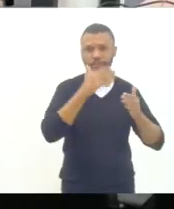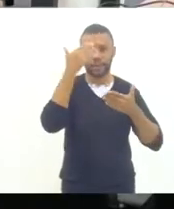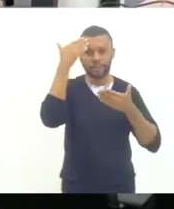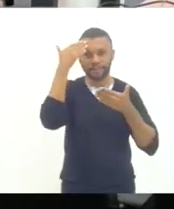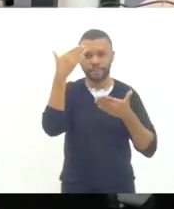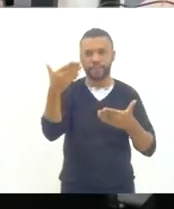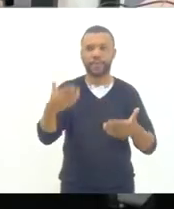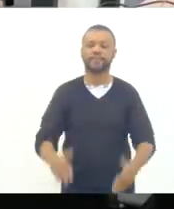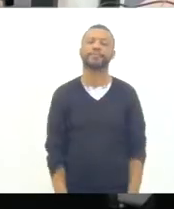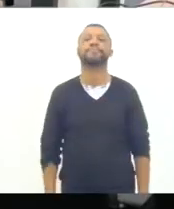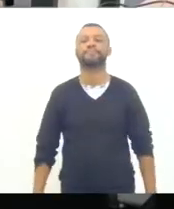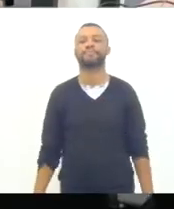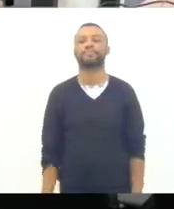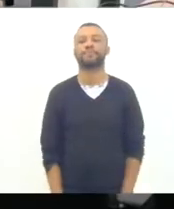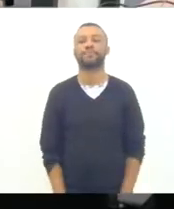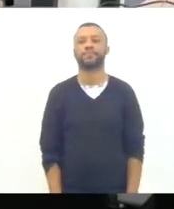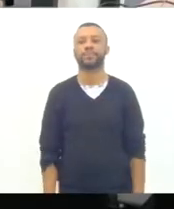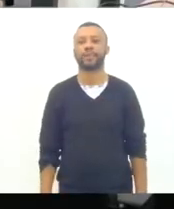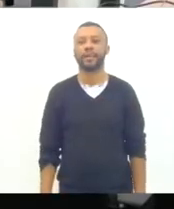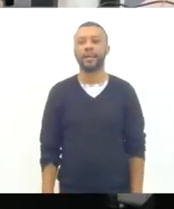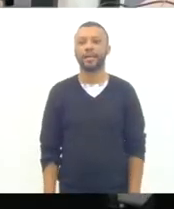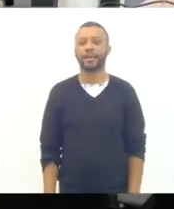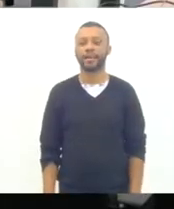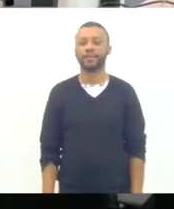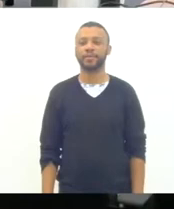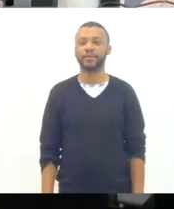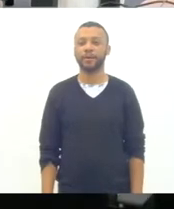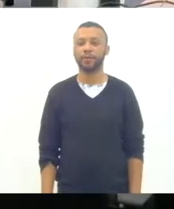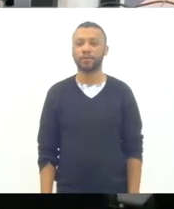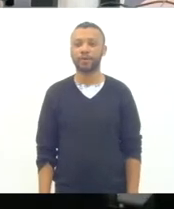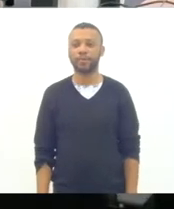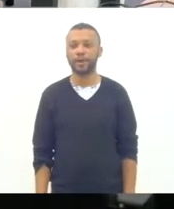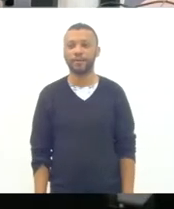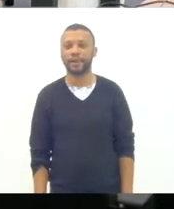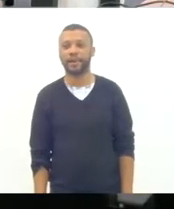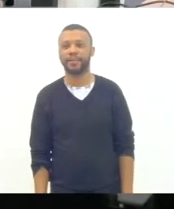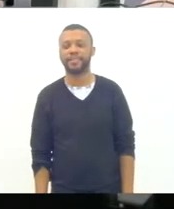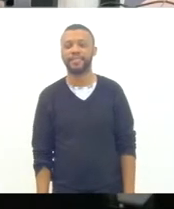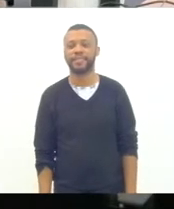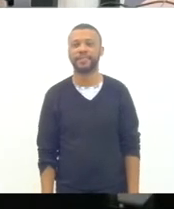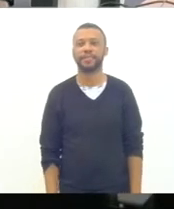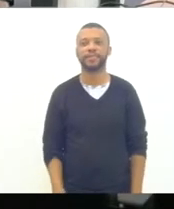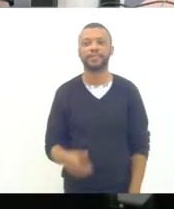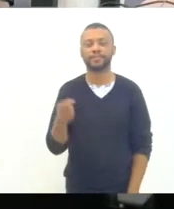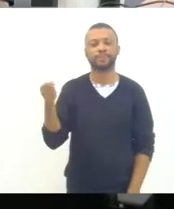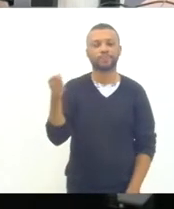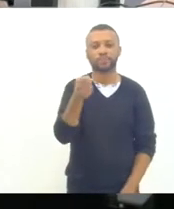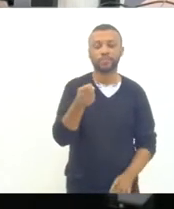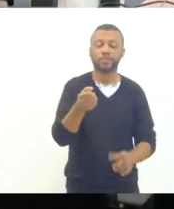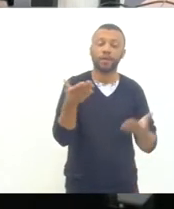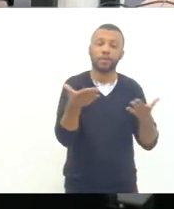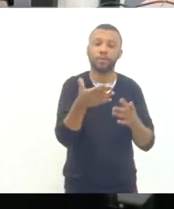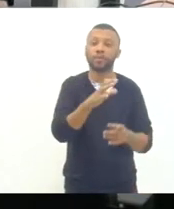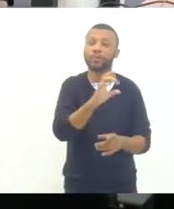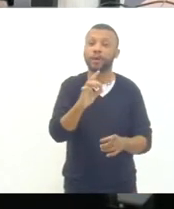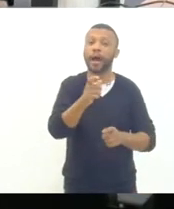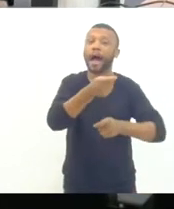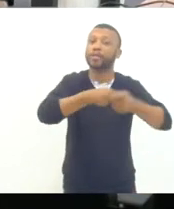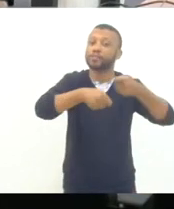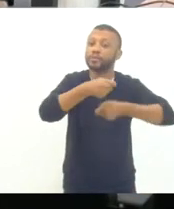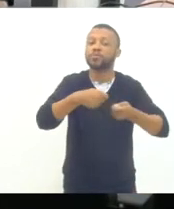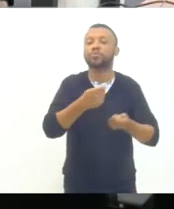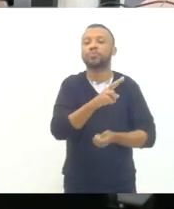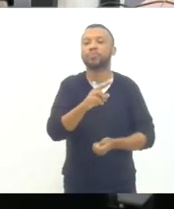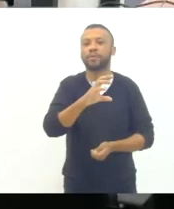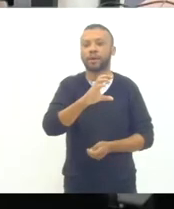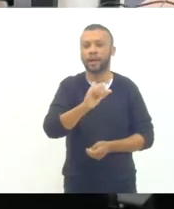Obrigado, Regina. E eu passo a palavra agora para o vice-presidente administrativo da FAETEC, o senhor Carlos